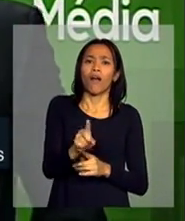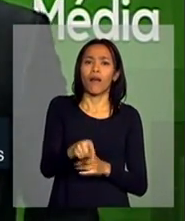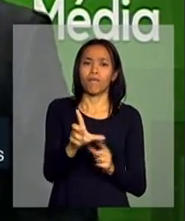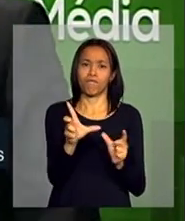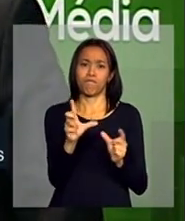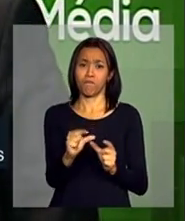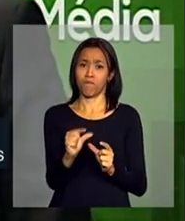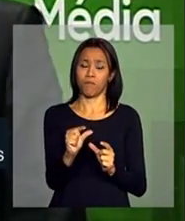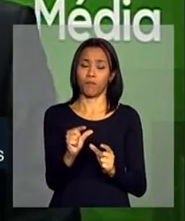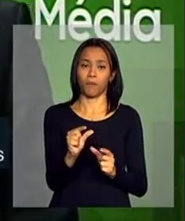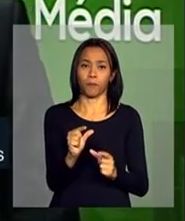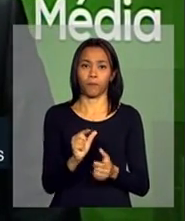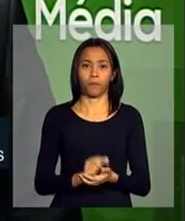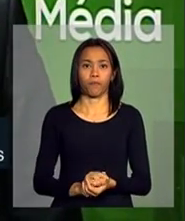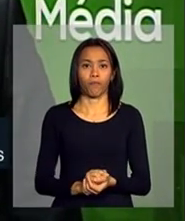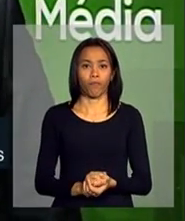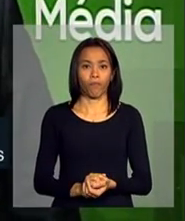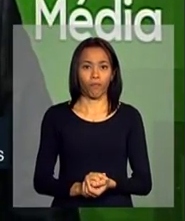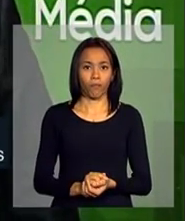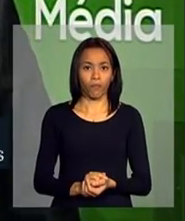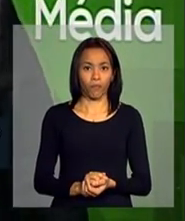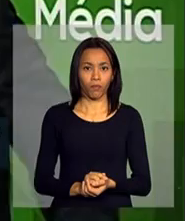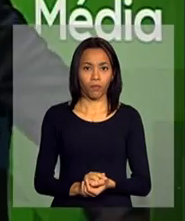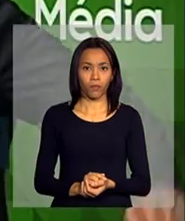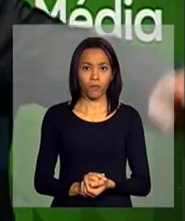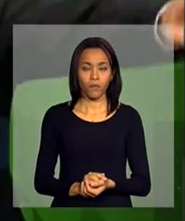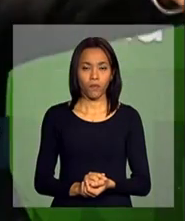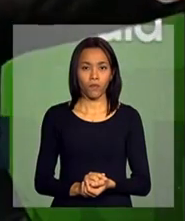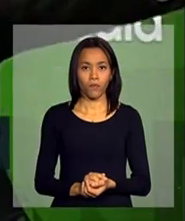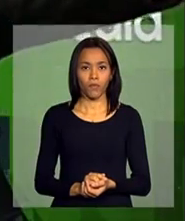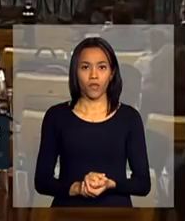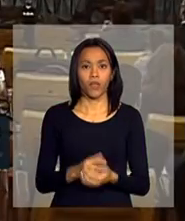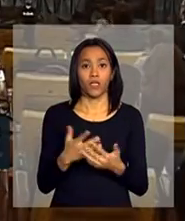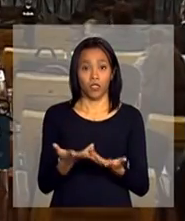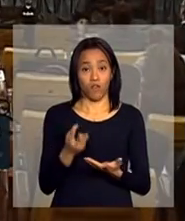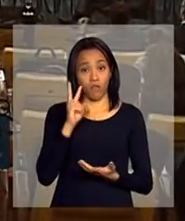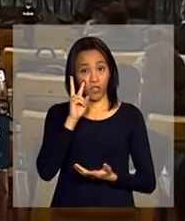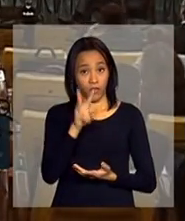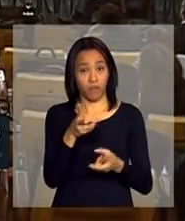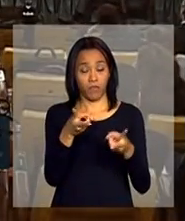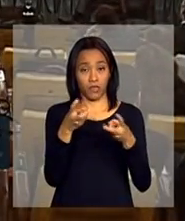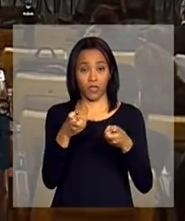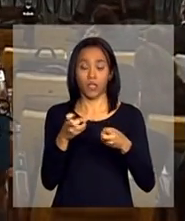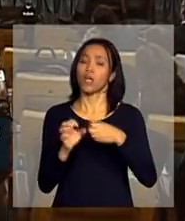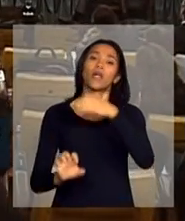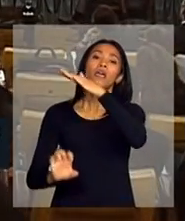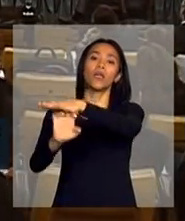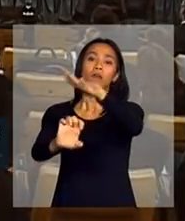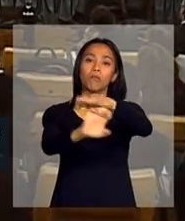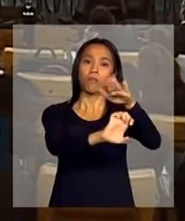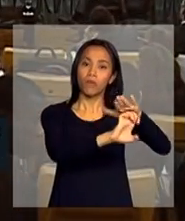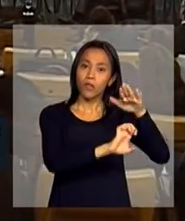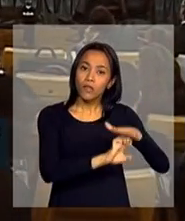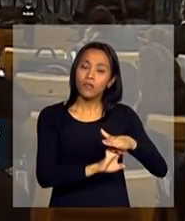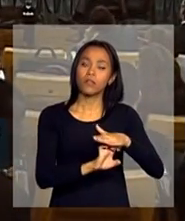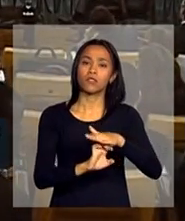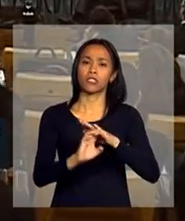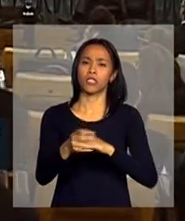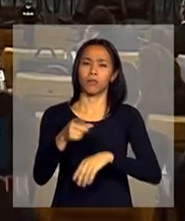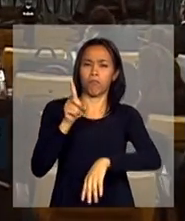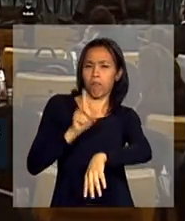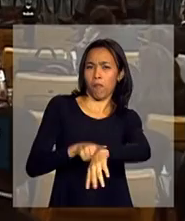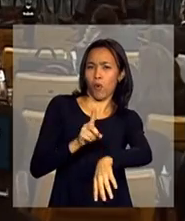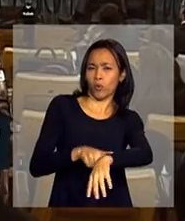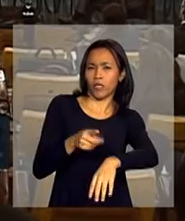menos ruim no período recente. Então, repara, empresas que foram, que se constituem há menos tempo, que